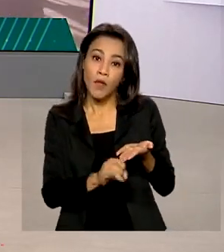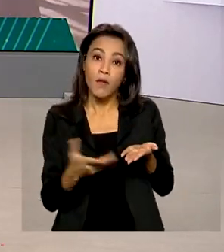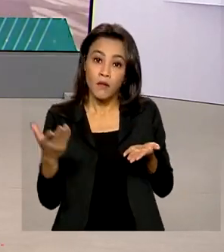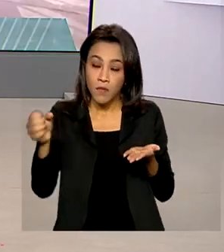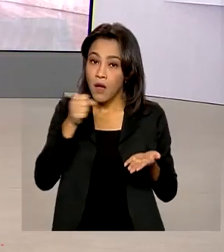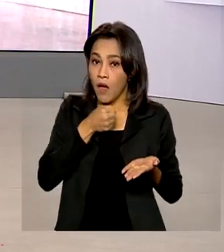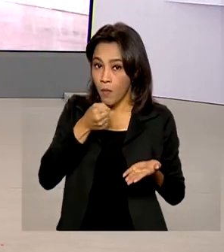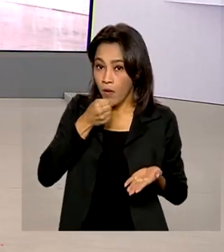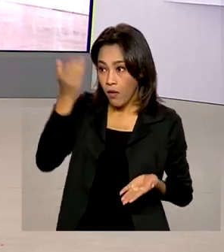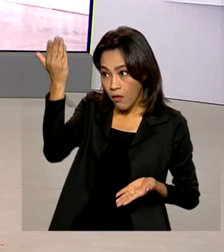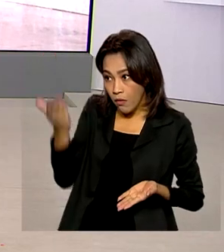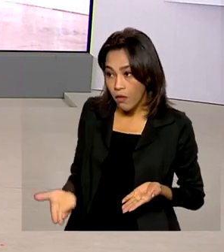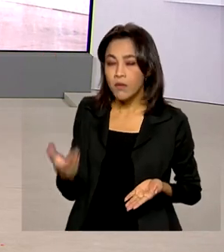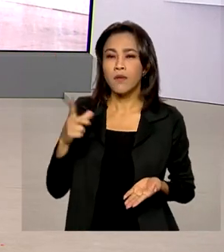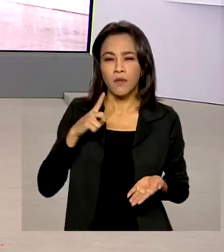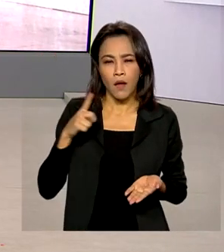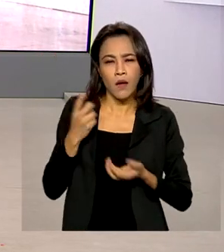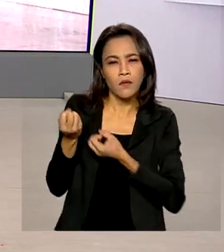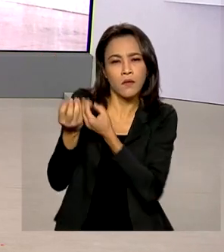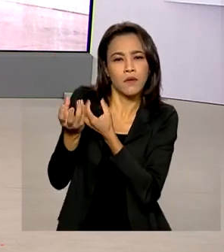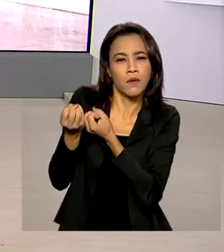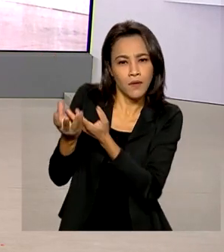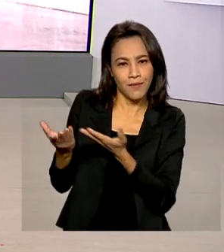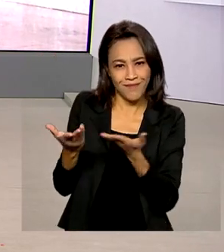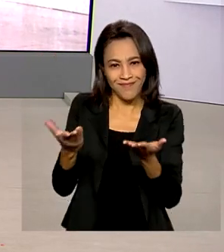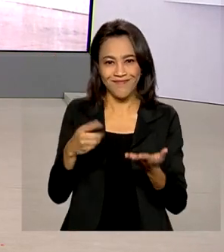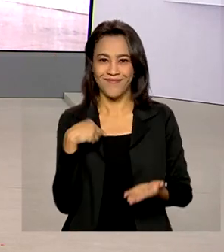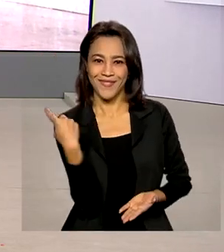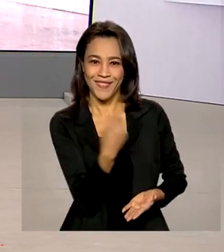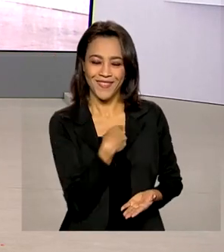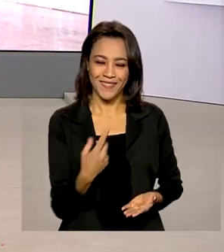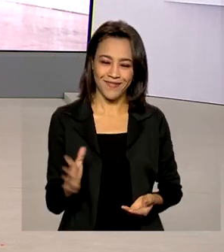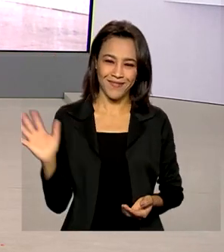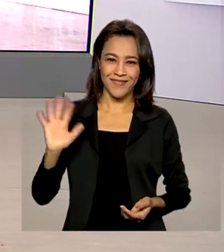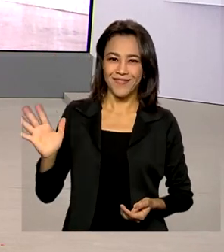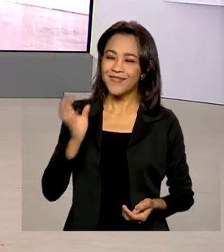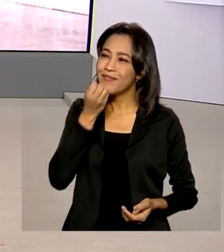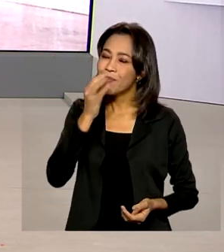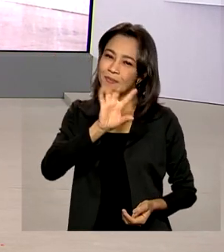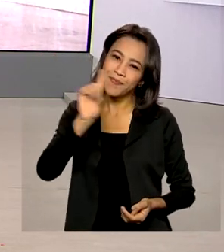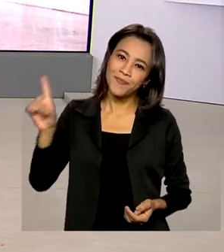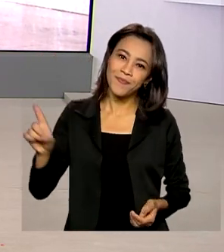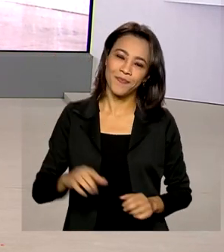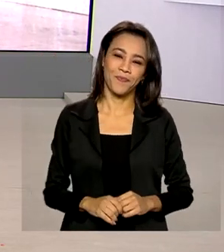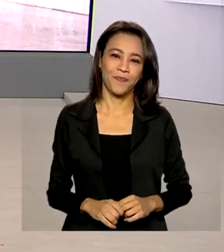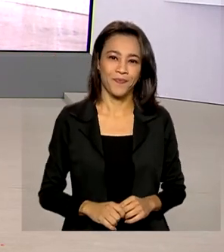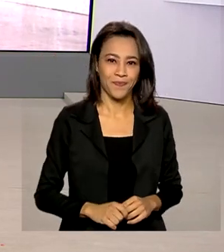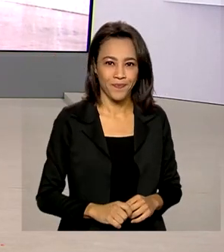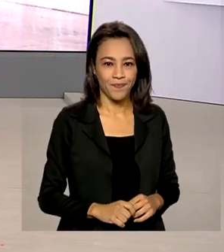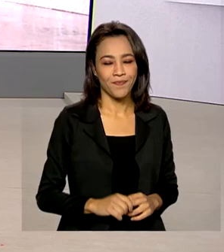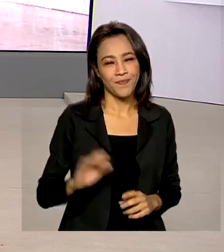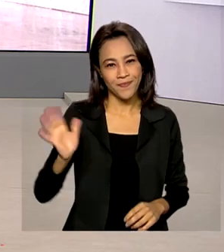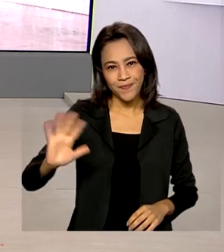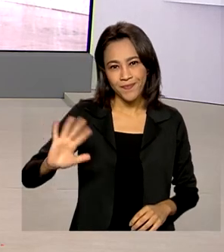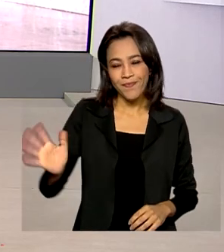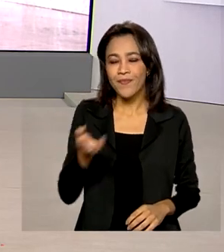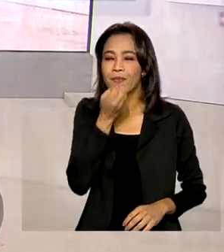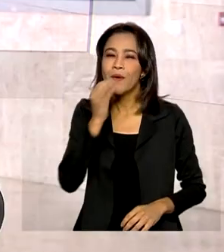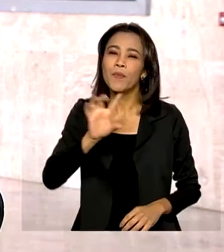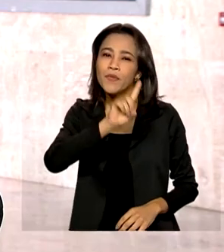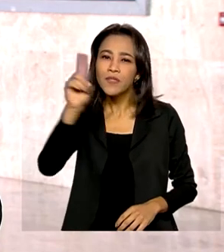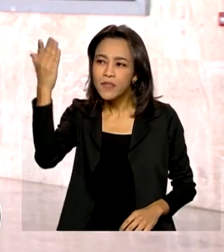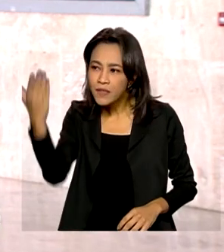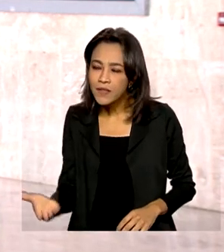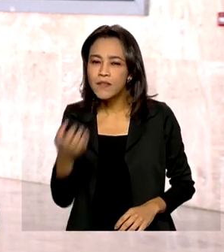O repórter Glauco de Queiroz traz as informações pra gente. Bom dia, Glauco. Olá, Mara, bom dia pra